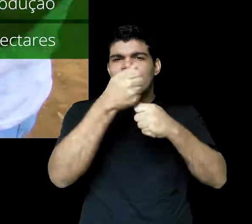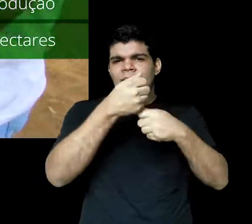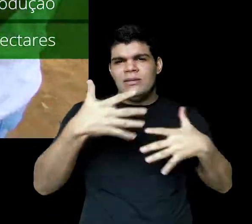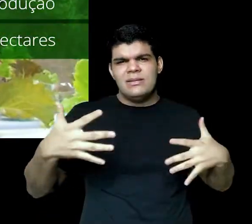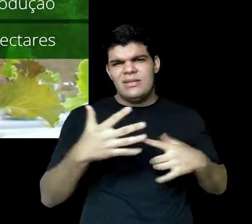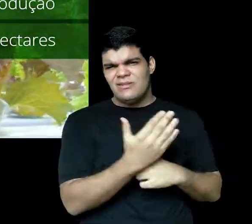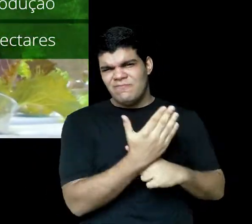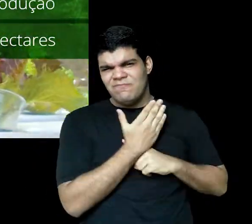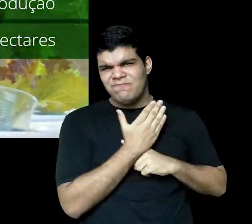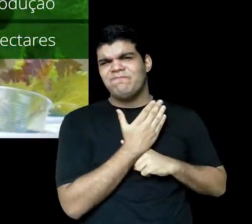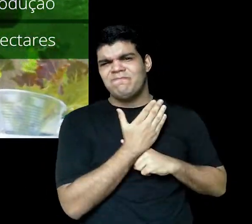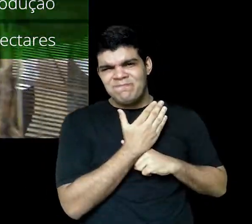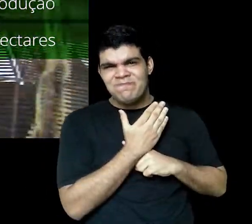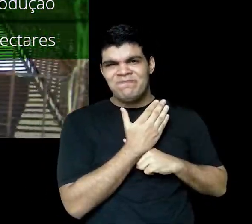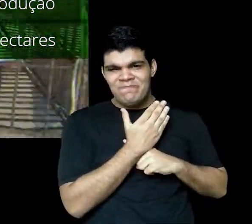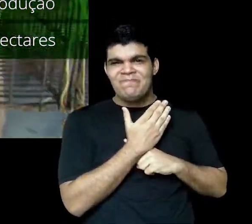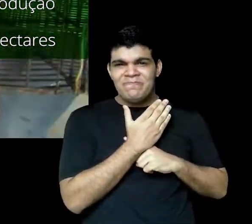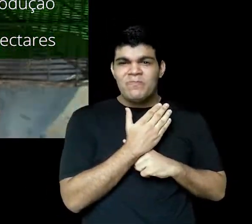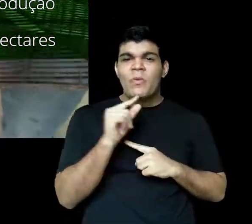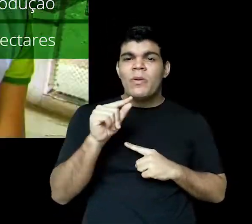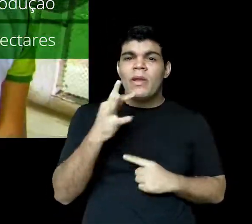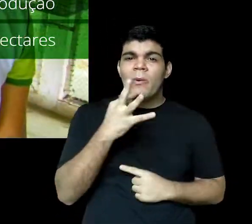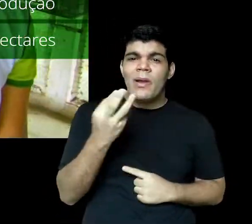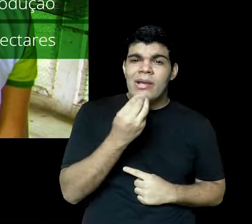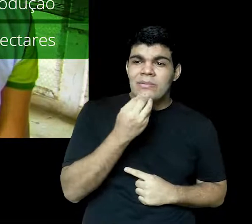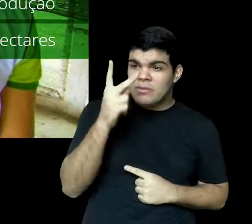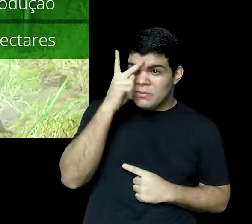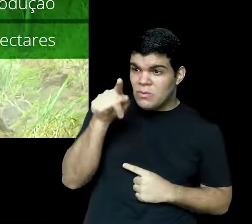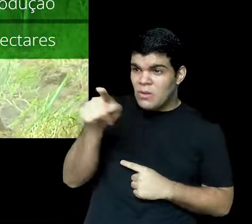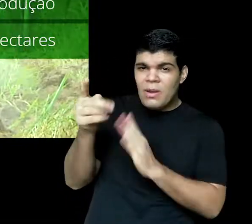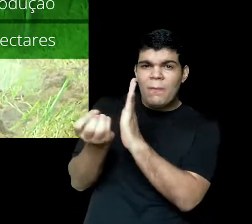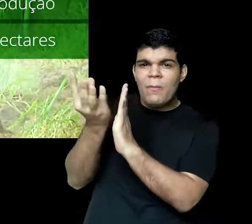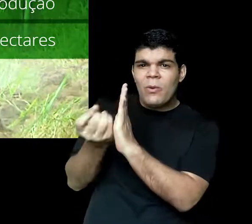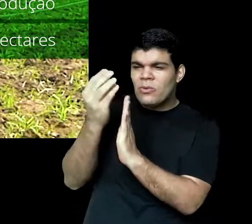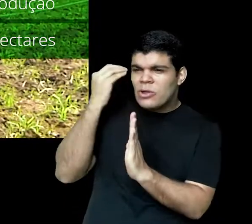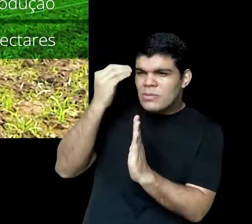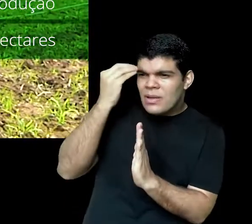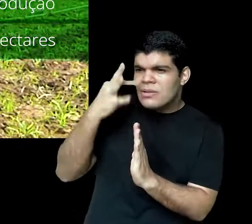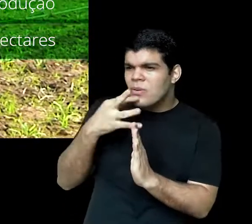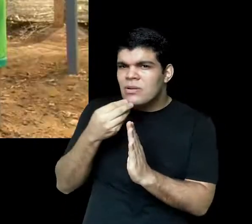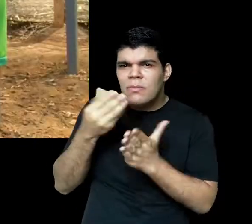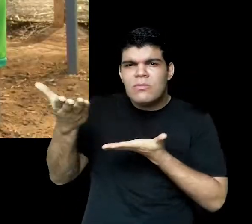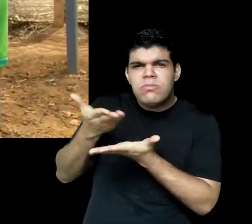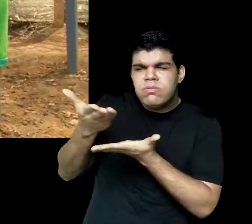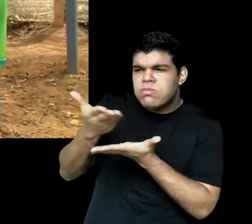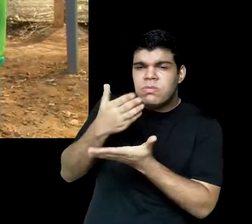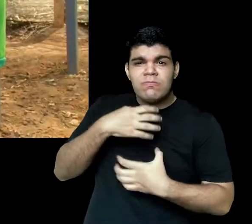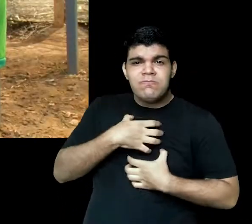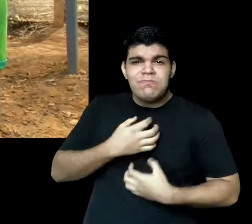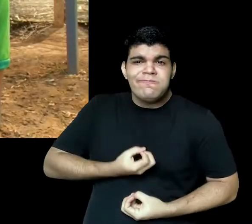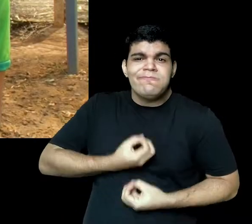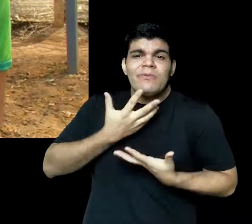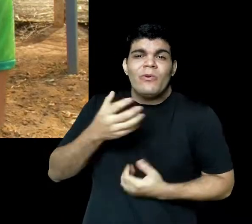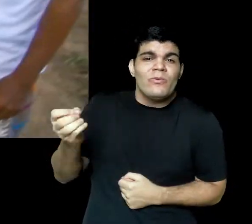me ajudou muito nesse meu processo por causa do conhecimento, que eu tanto levei aos produtores como os produtores me deu. Isso só fez despertar em mim algo